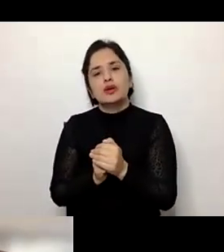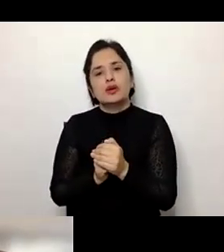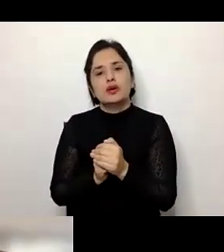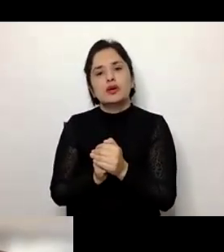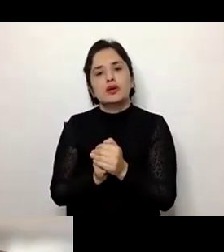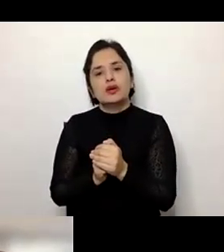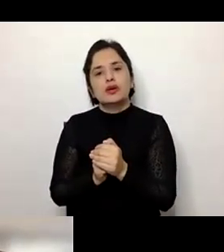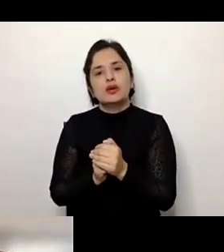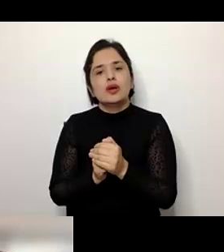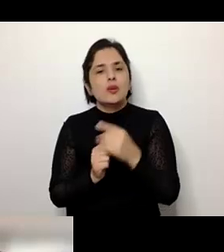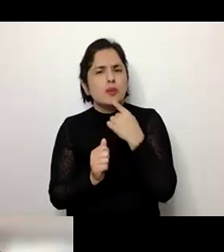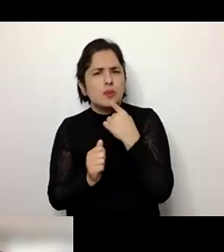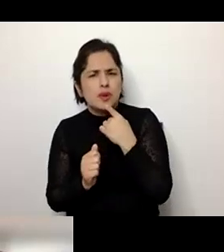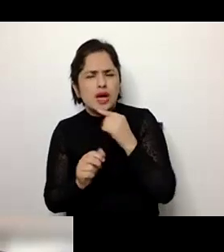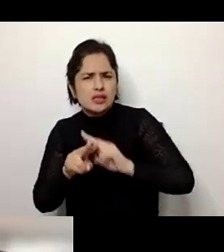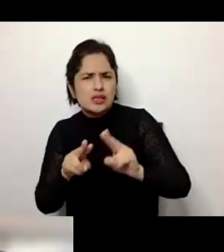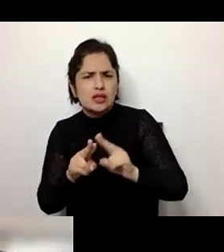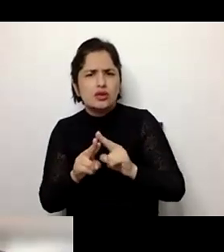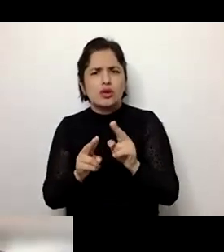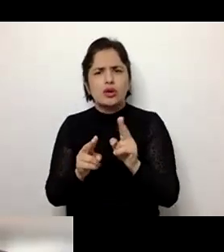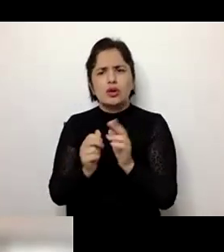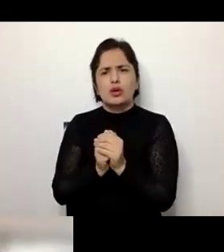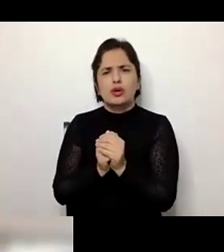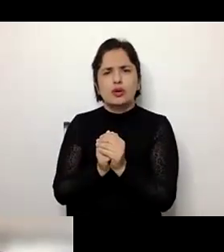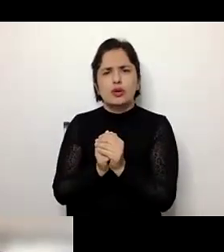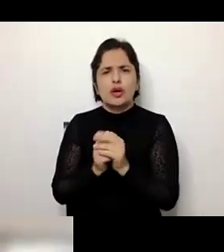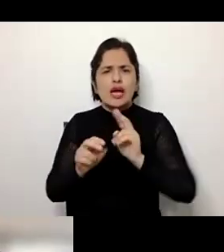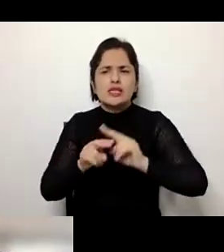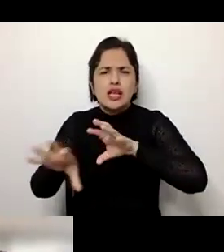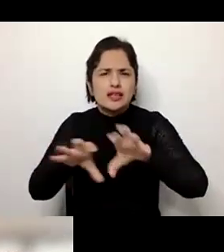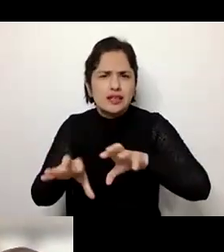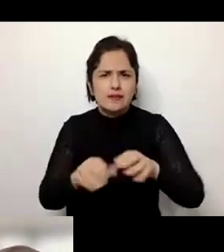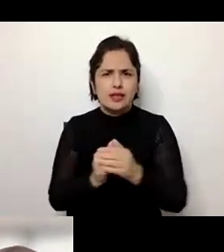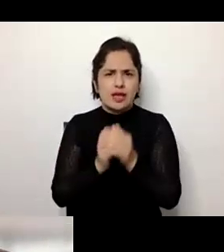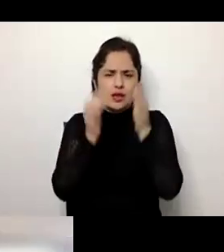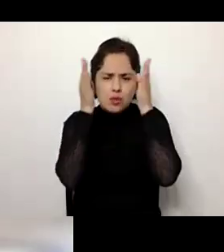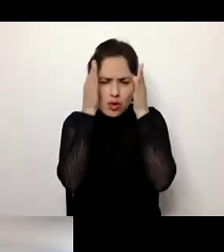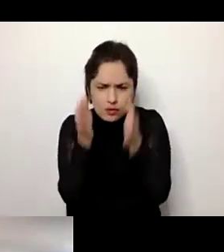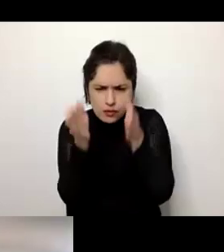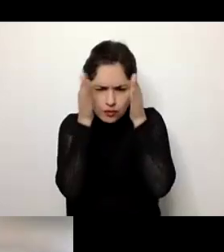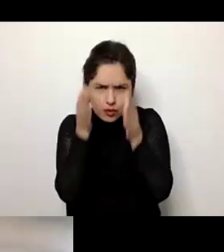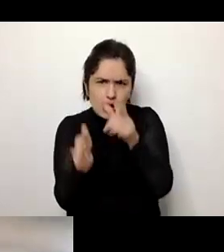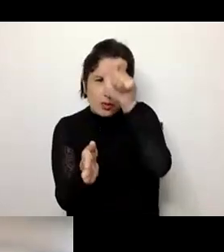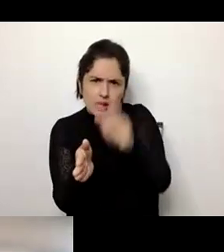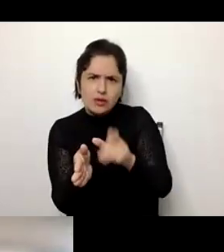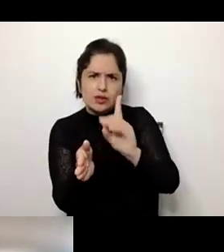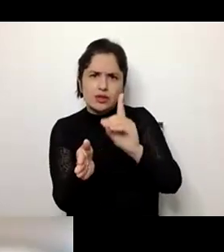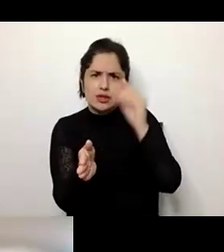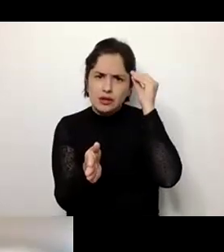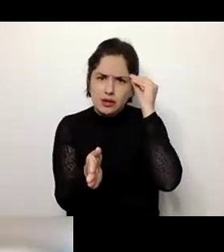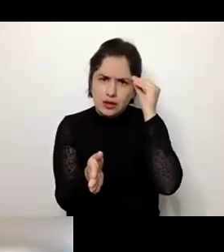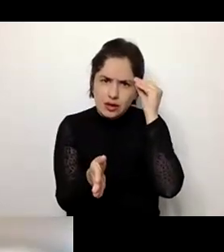voltando para aquela pessoa, realizando atividades muito focadas naquela pessoa com deficiência,